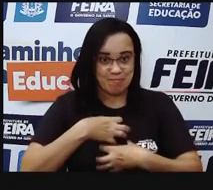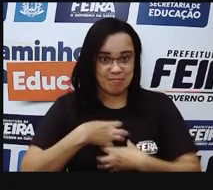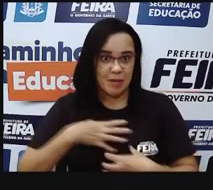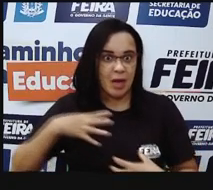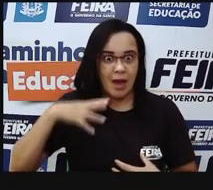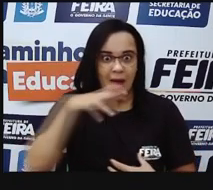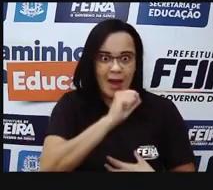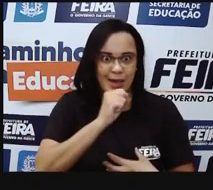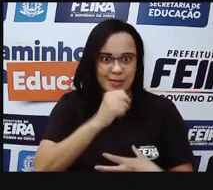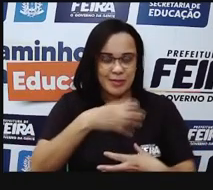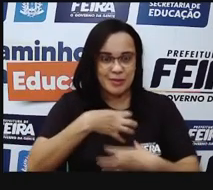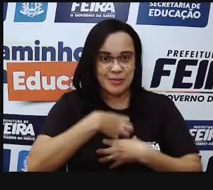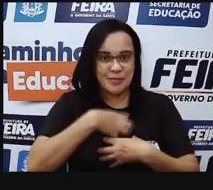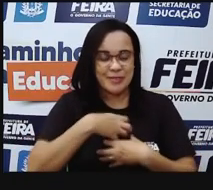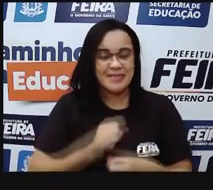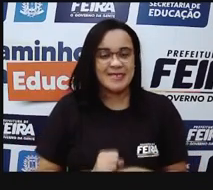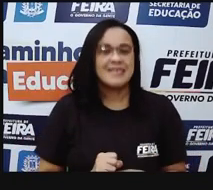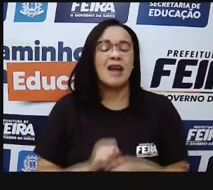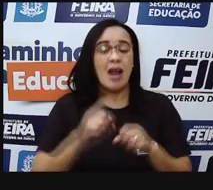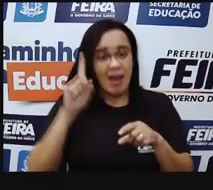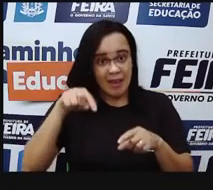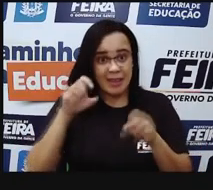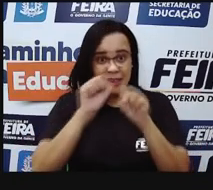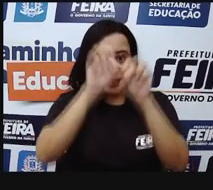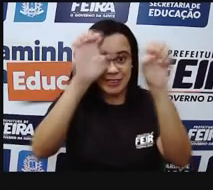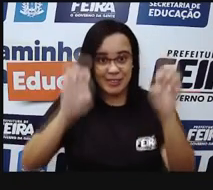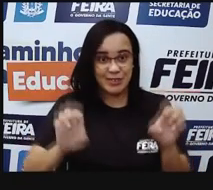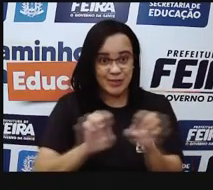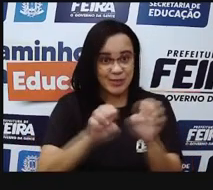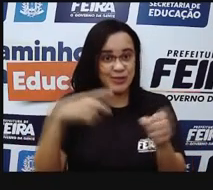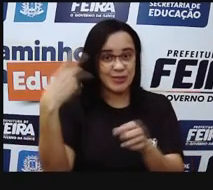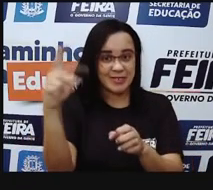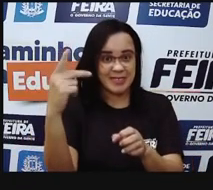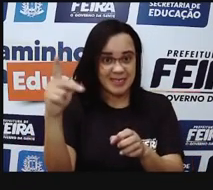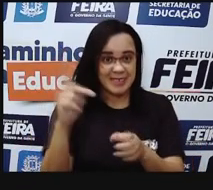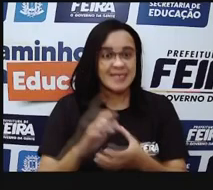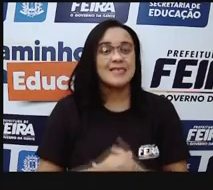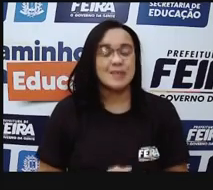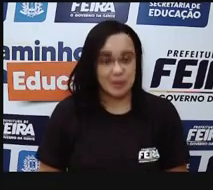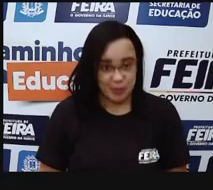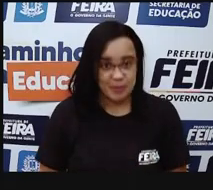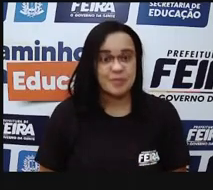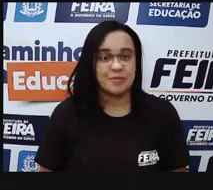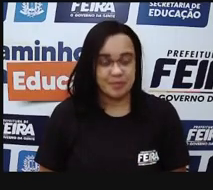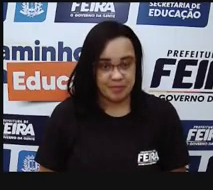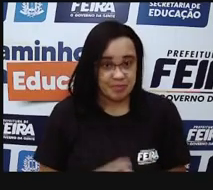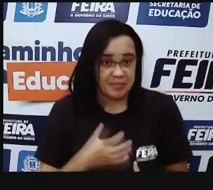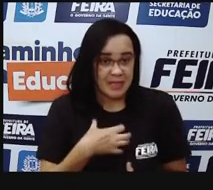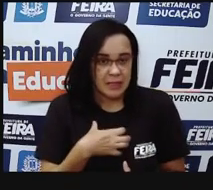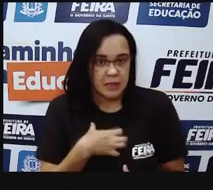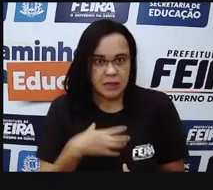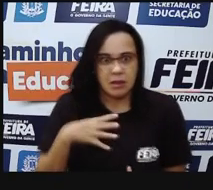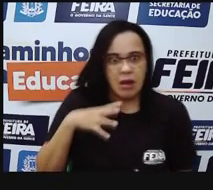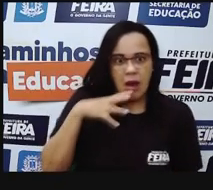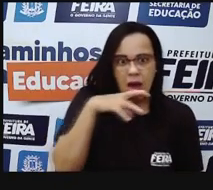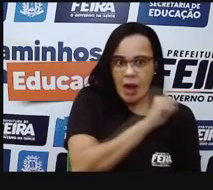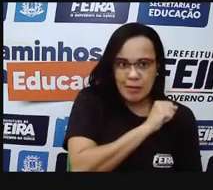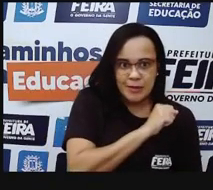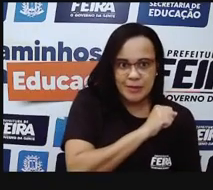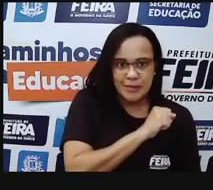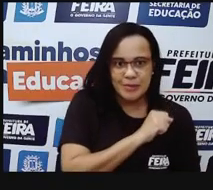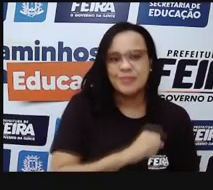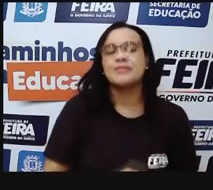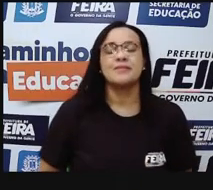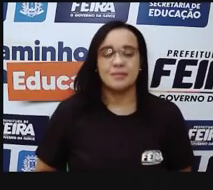nessa estrutura aqui desse plexo das raízes pilosas, tá? E vê se a gente se imita, mudou o ambiente aqui, passou um vento